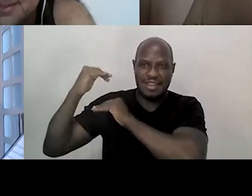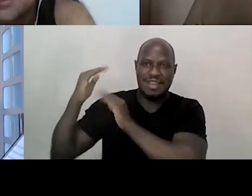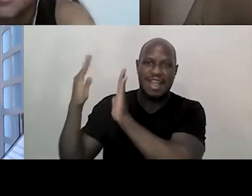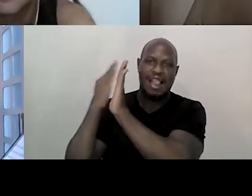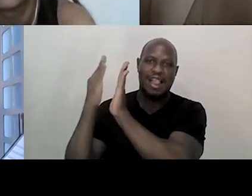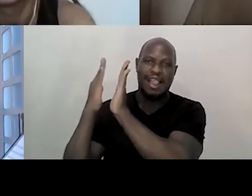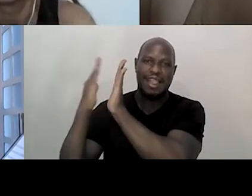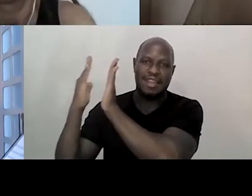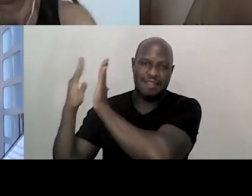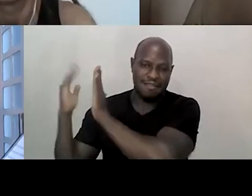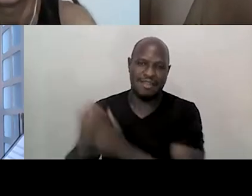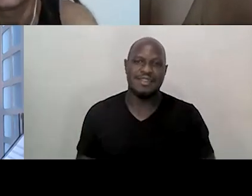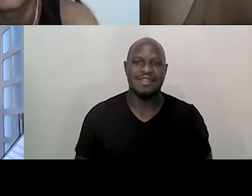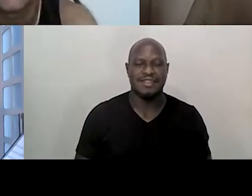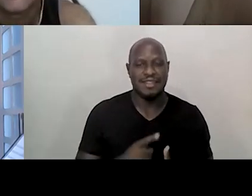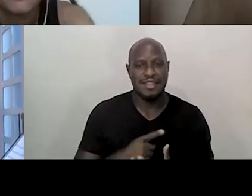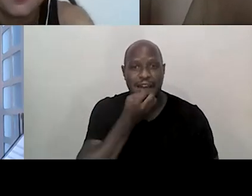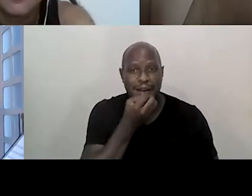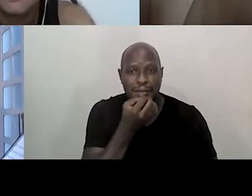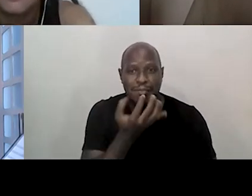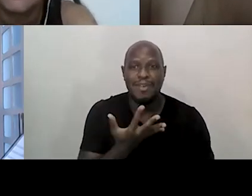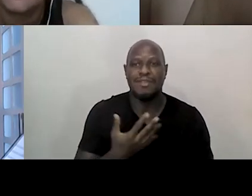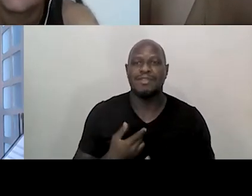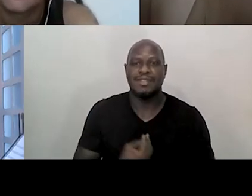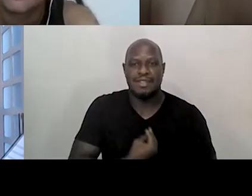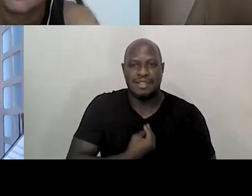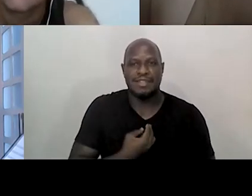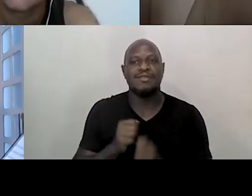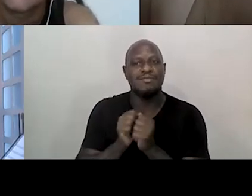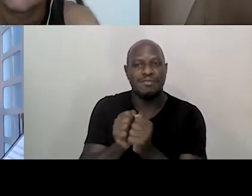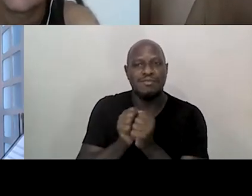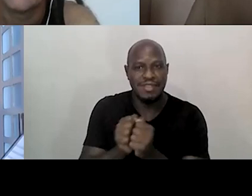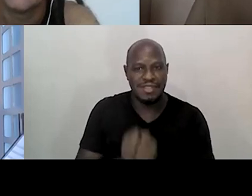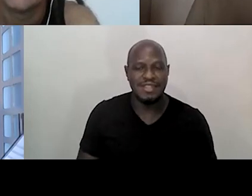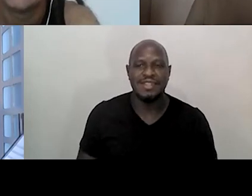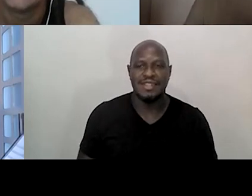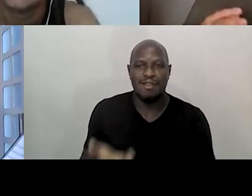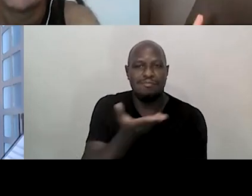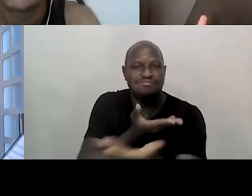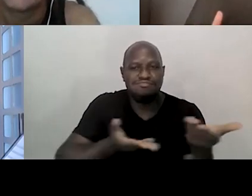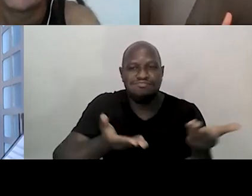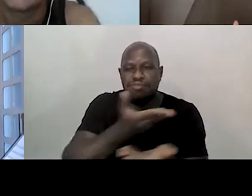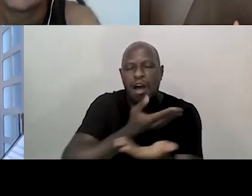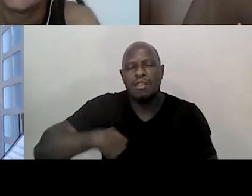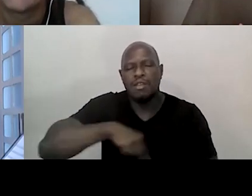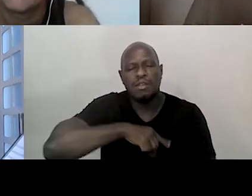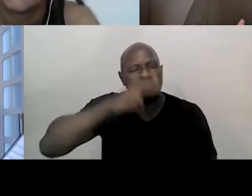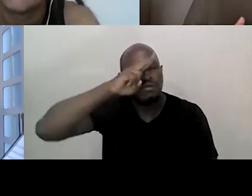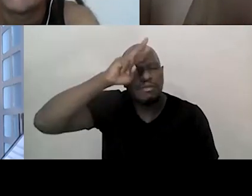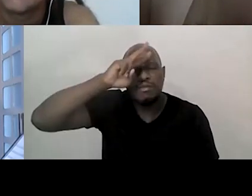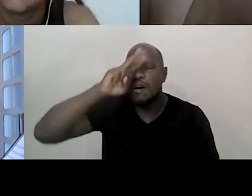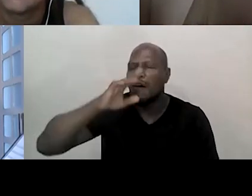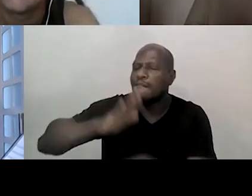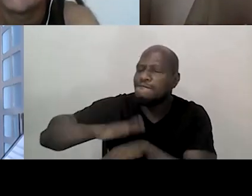gente, é muito bom poder estar aqui com vocês compartilhando a nossa história e falando do nosso ofício, falando